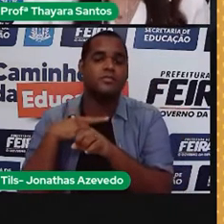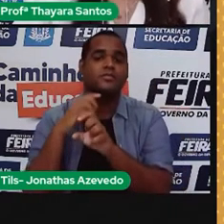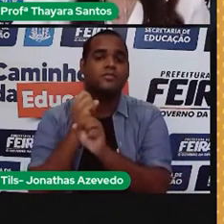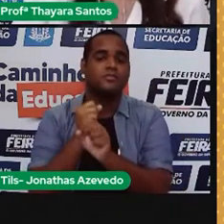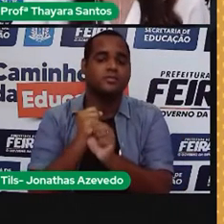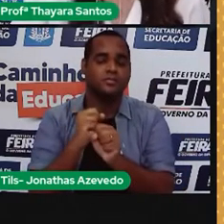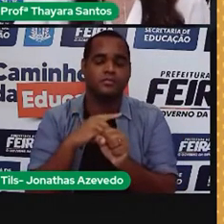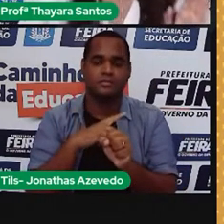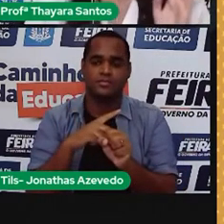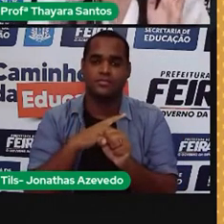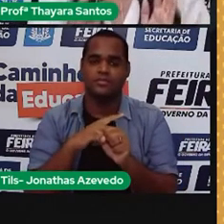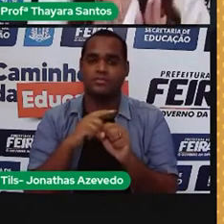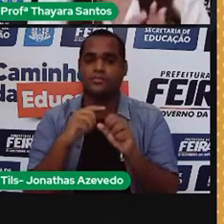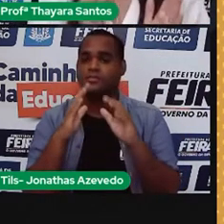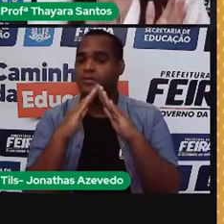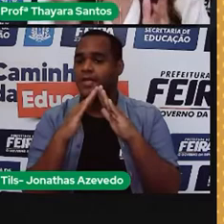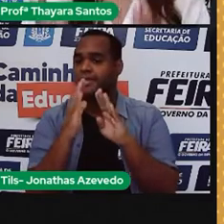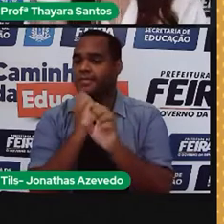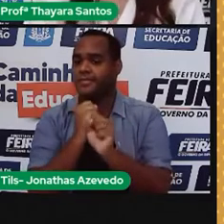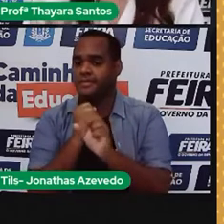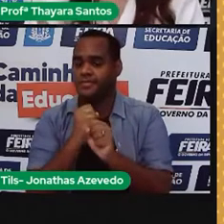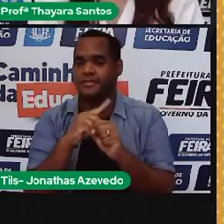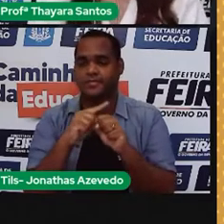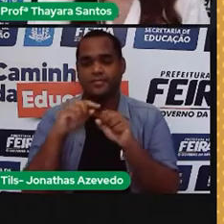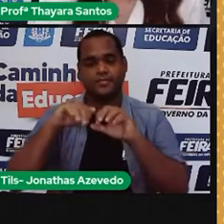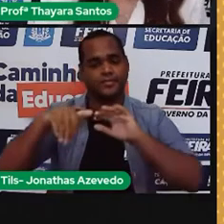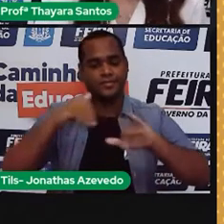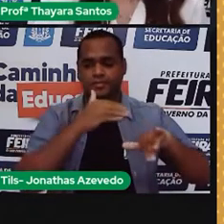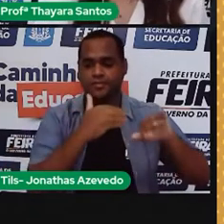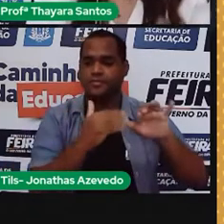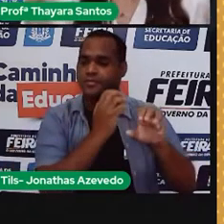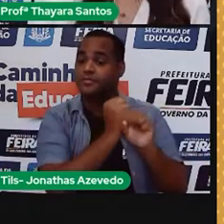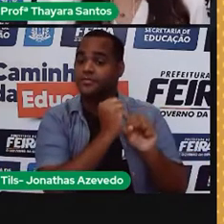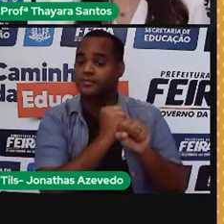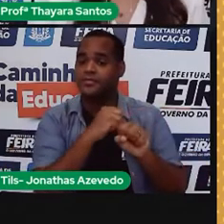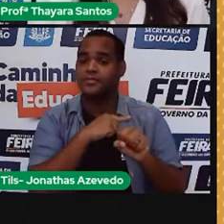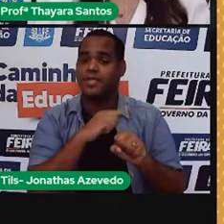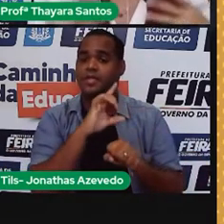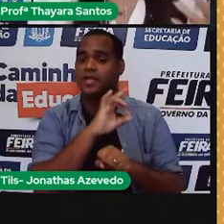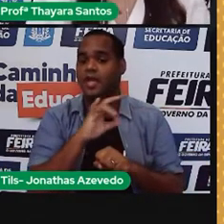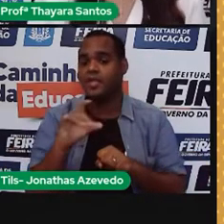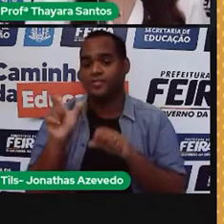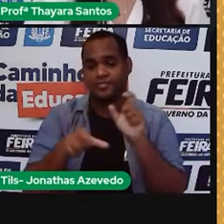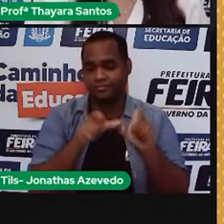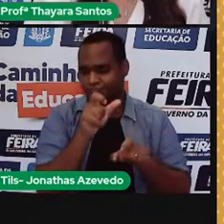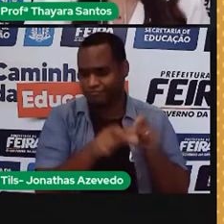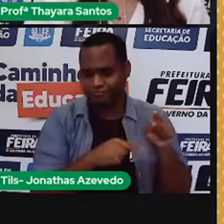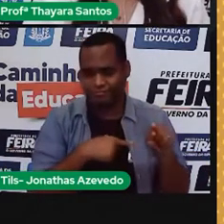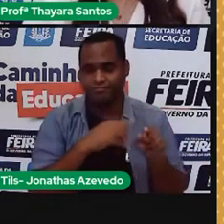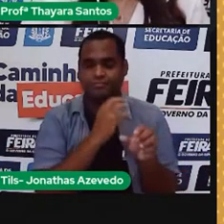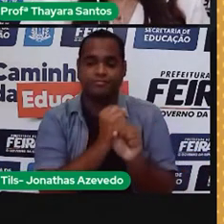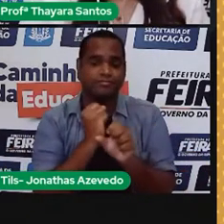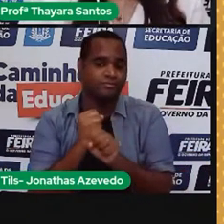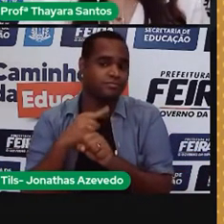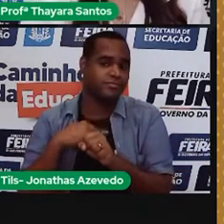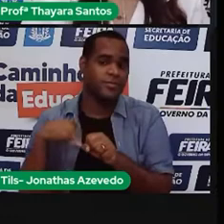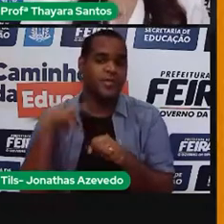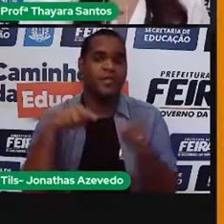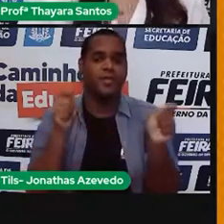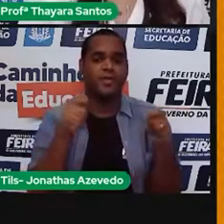do consumo dessa casa, teria que fazer o cálculo separado de cada um dos equipamentos e depois juntar tudo isso e ver quanto é que daria.